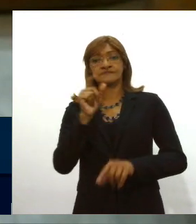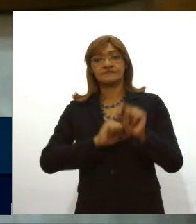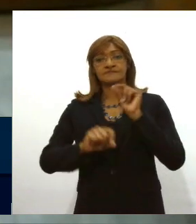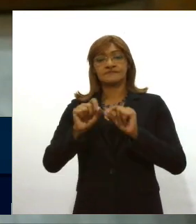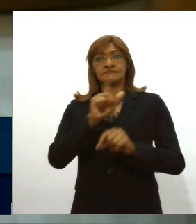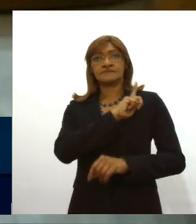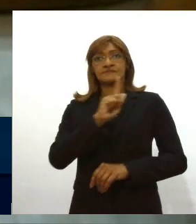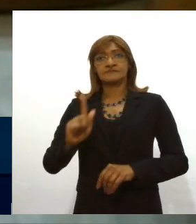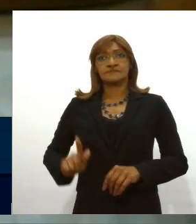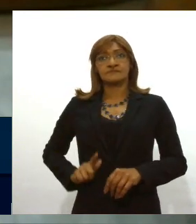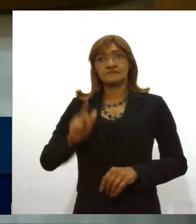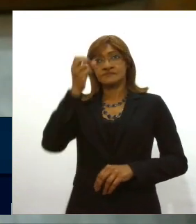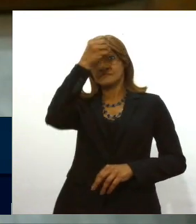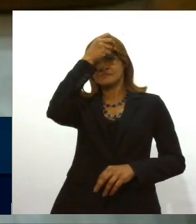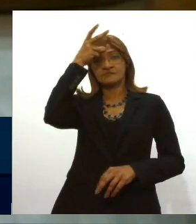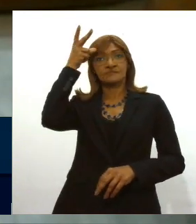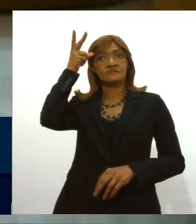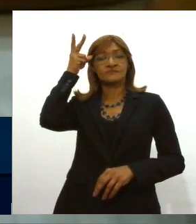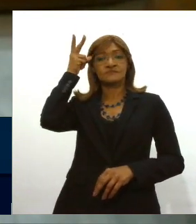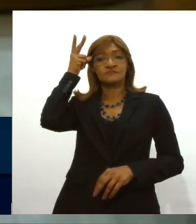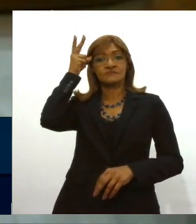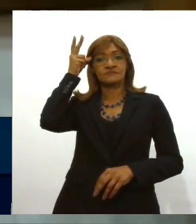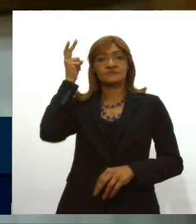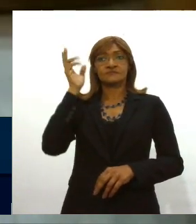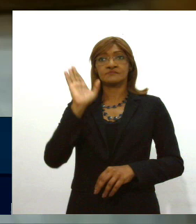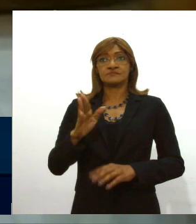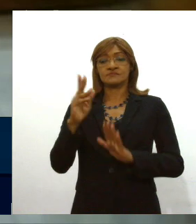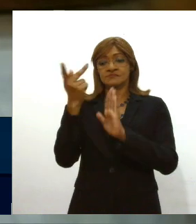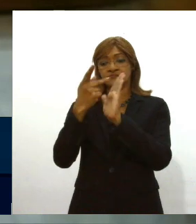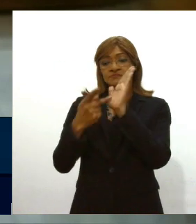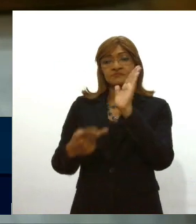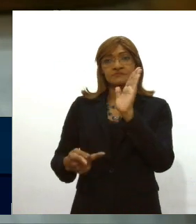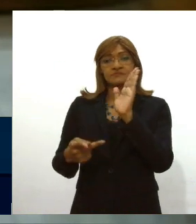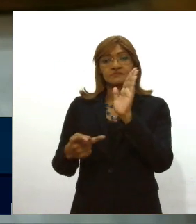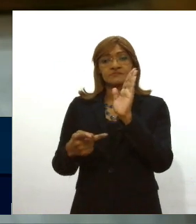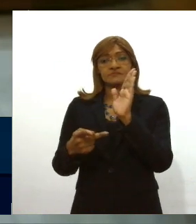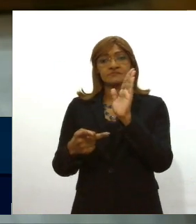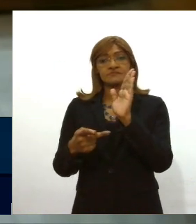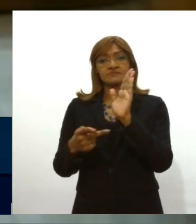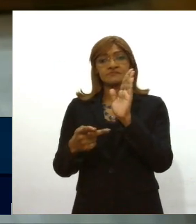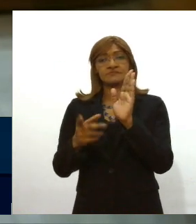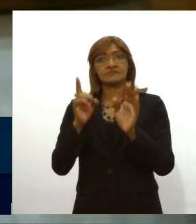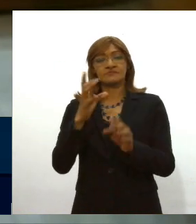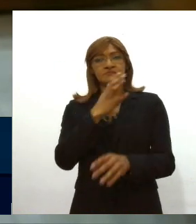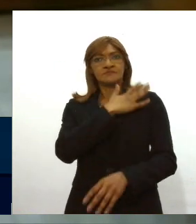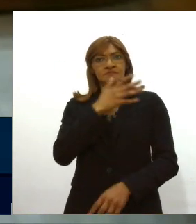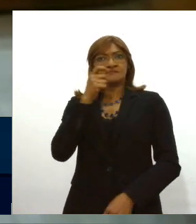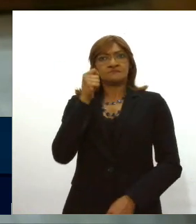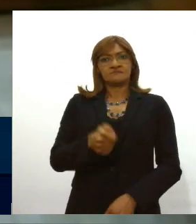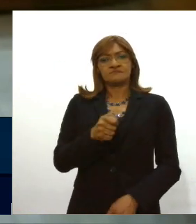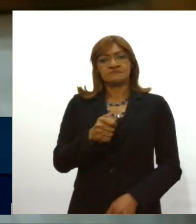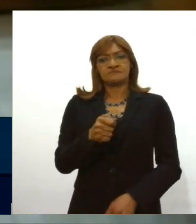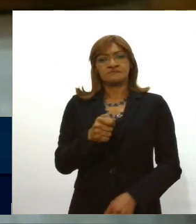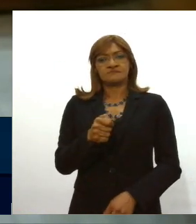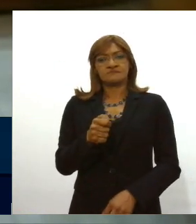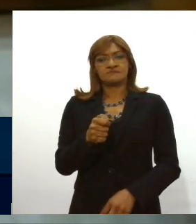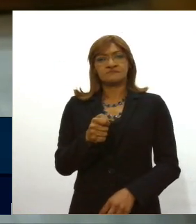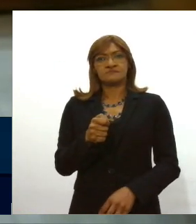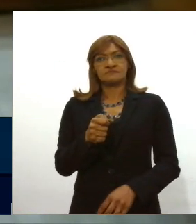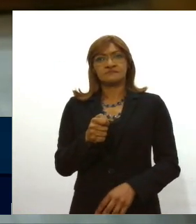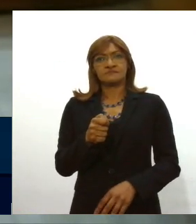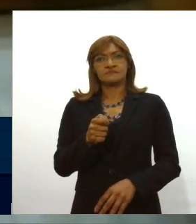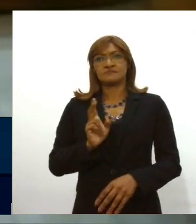governadores e prefeitos que são projetos de ditadores nanicos e aí